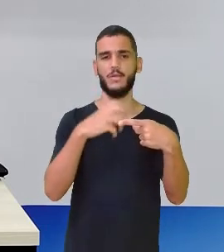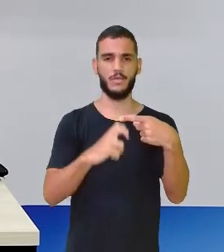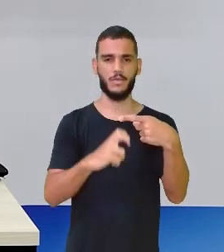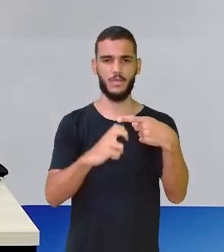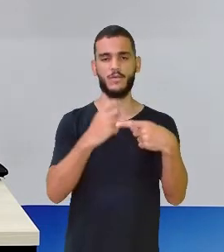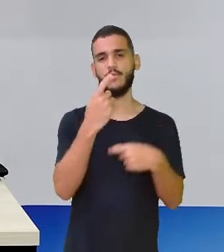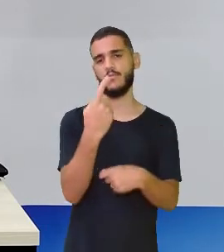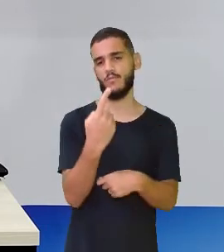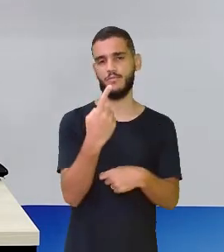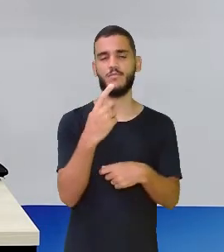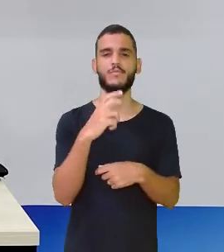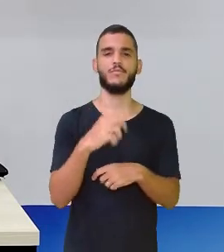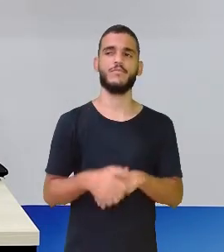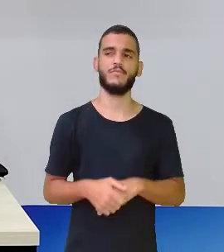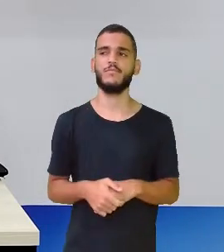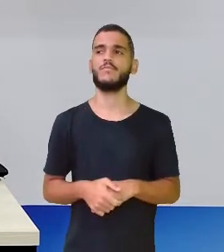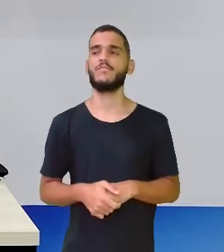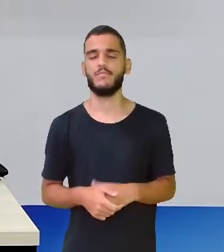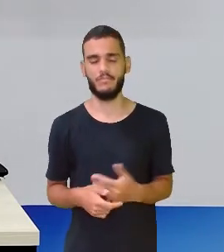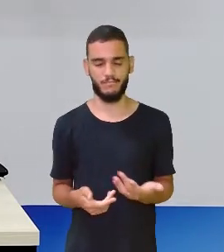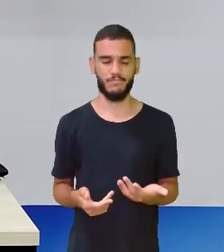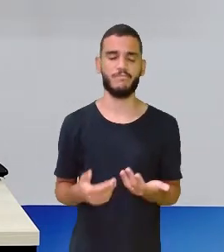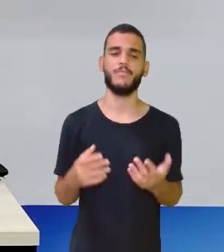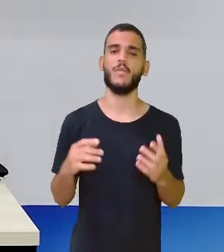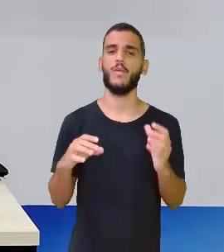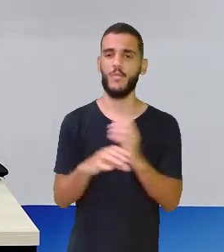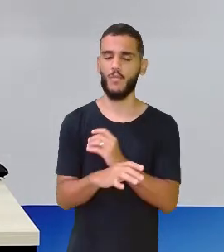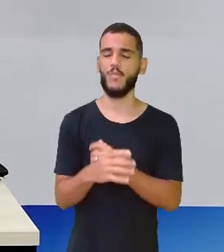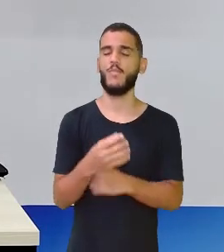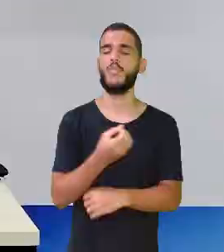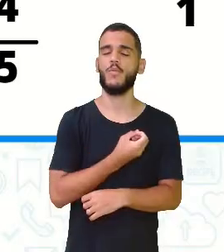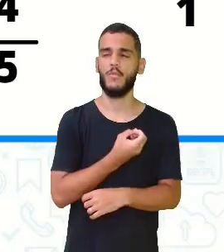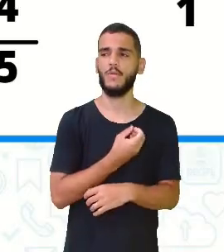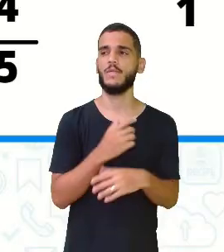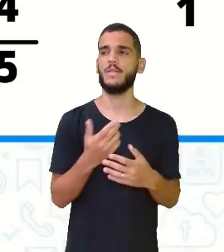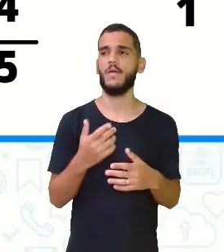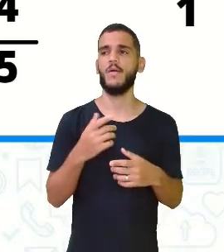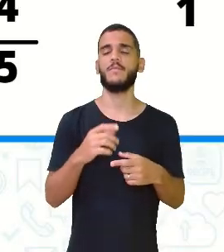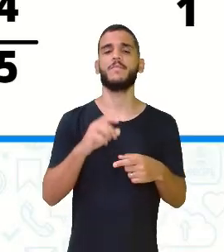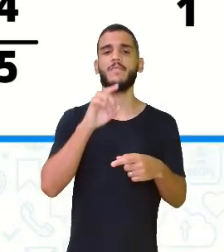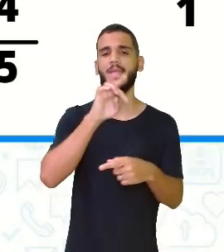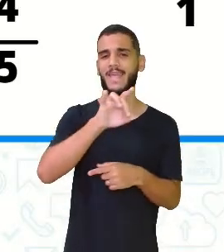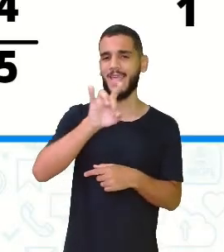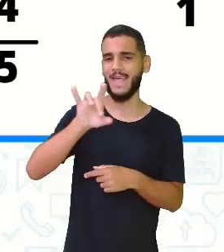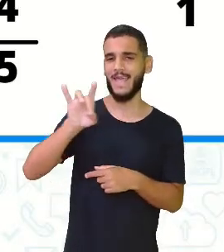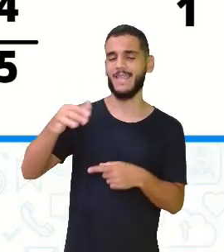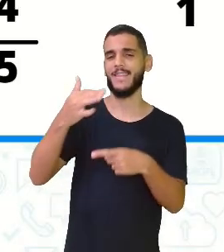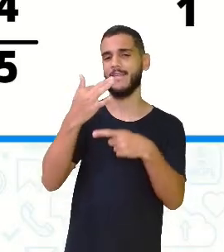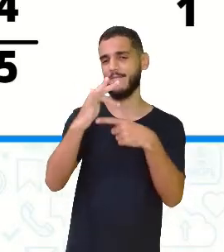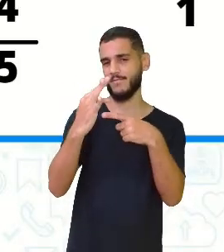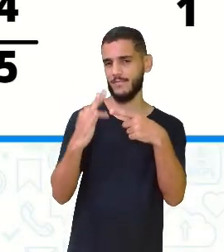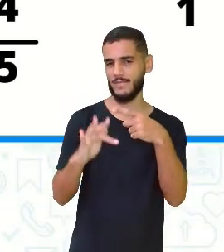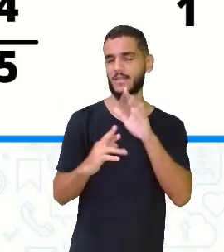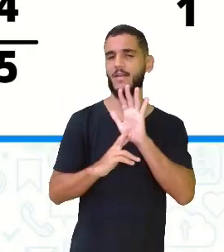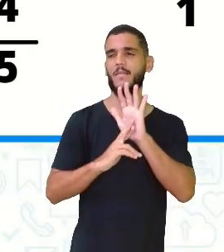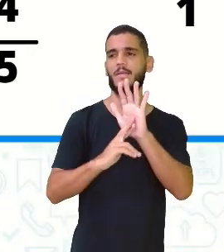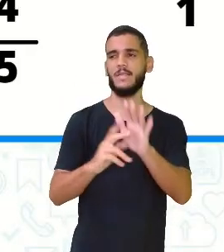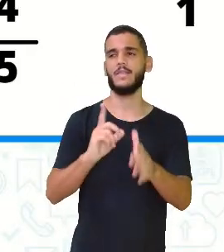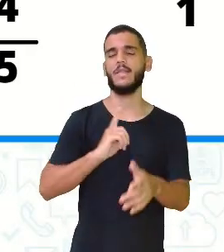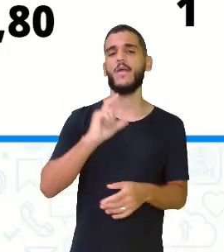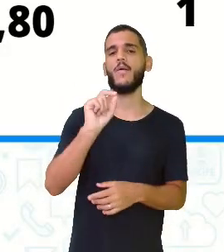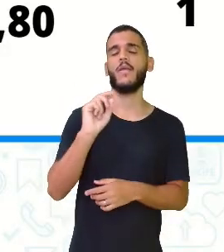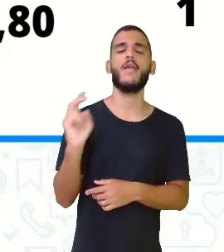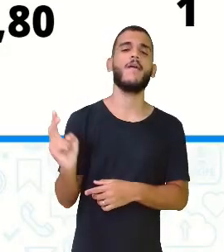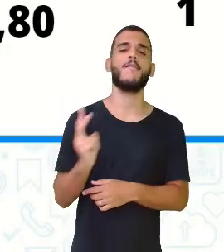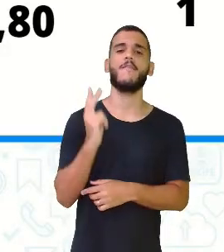quintos. Cinco quintos, que é o meu inteiro. Ó. Cada fraçãozinha dessa tem seu